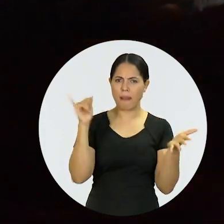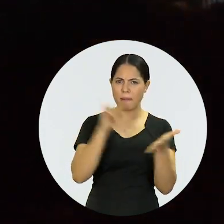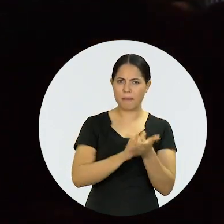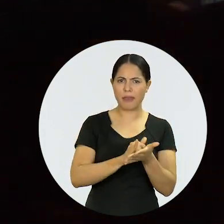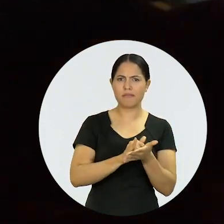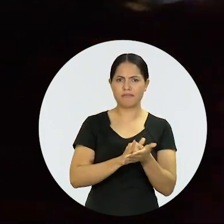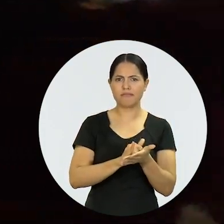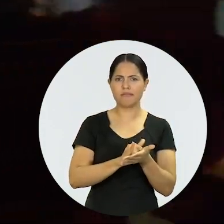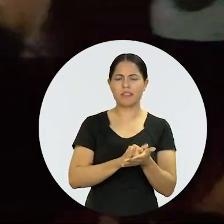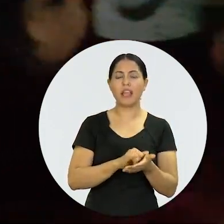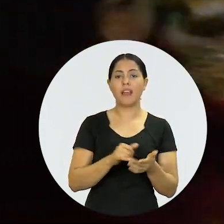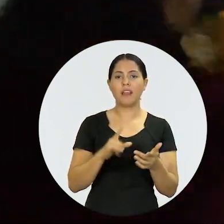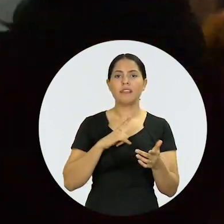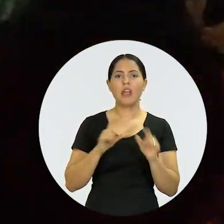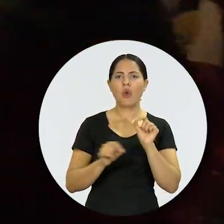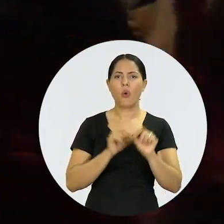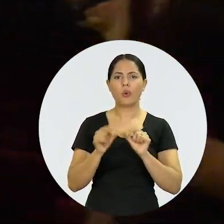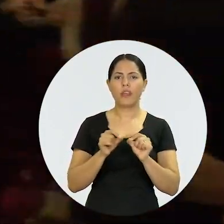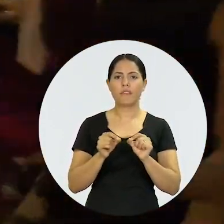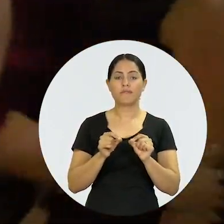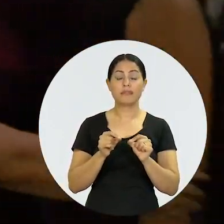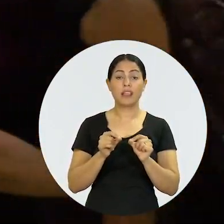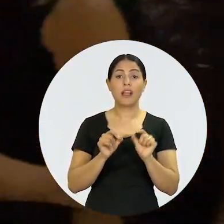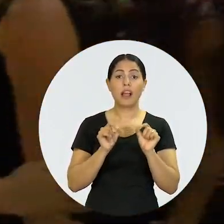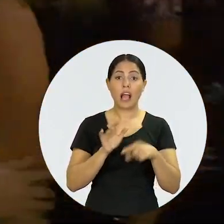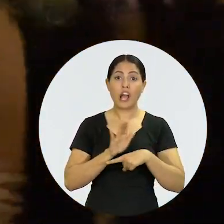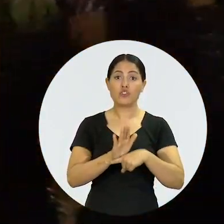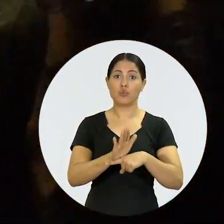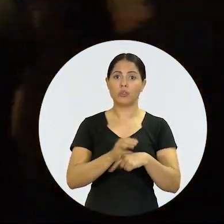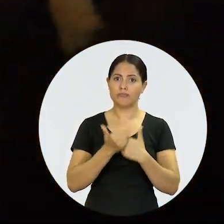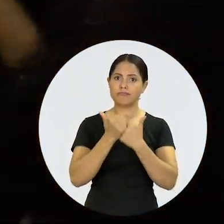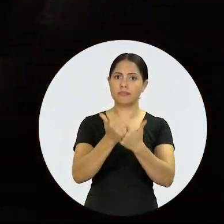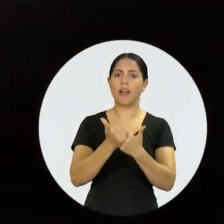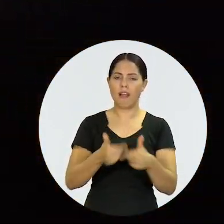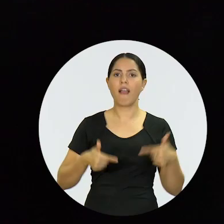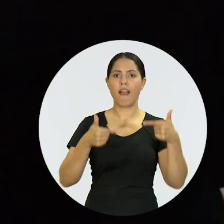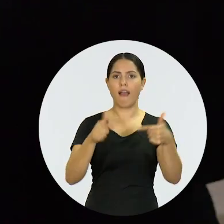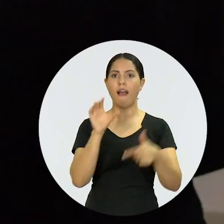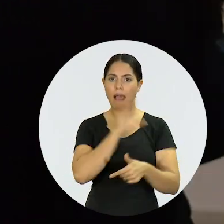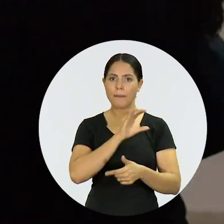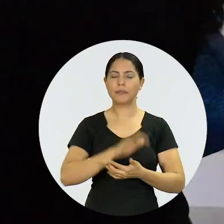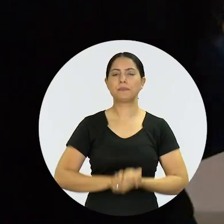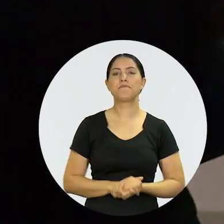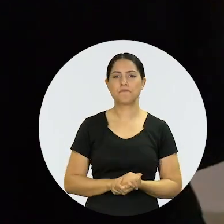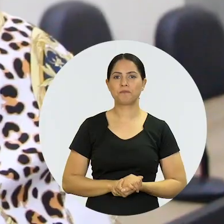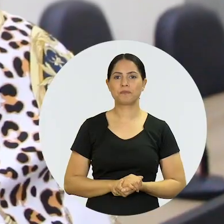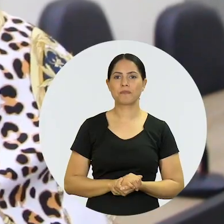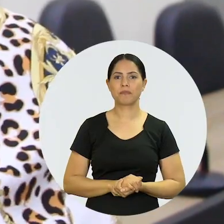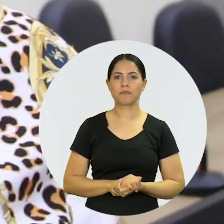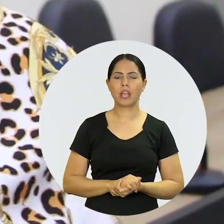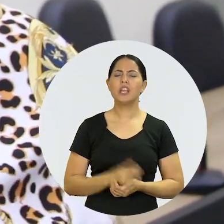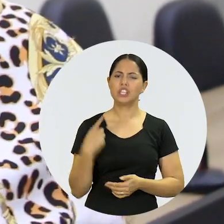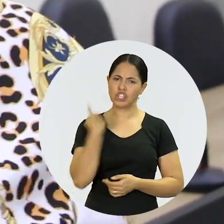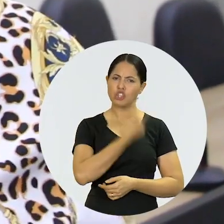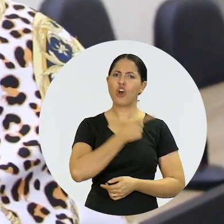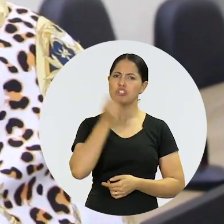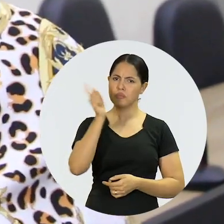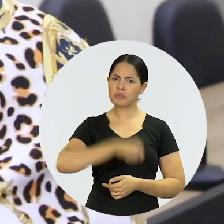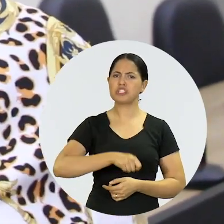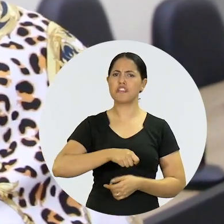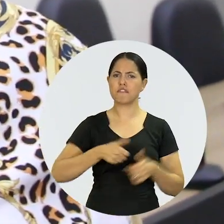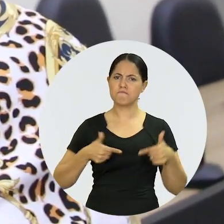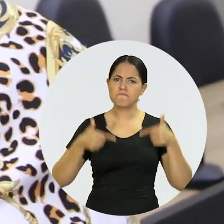do canal, as mulheres advogadas sejam amparadas de maneira ágil e eficiente. Que nós possamos